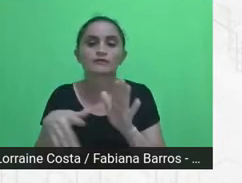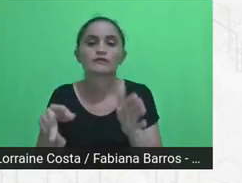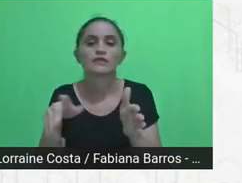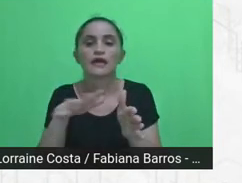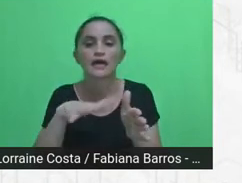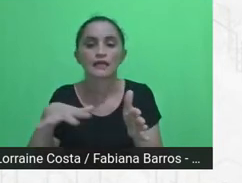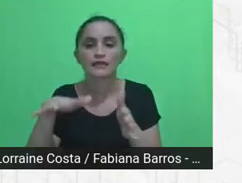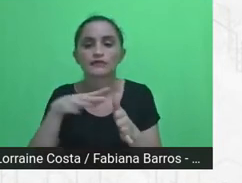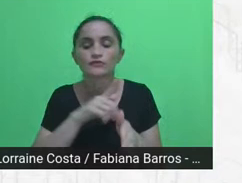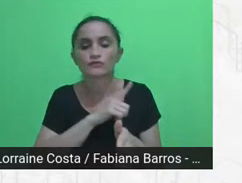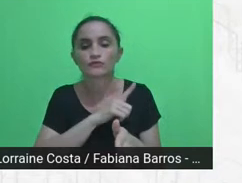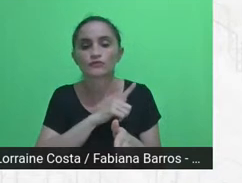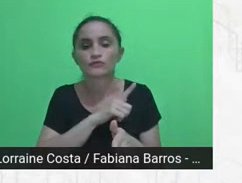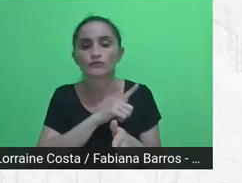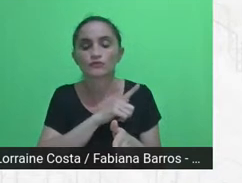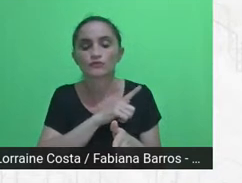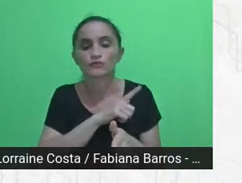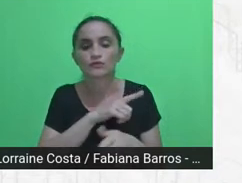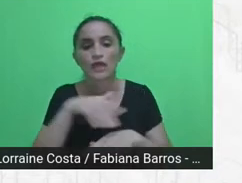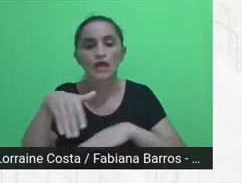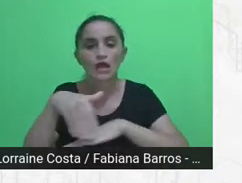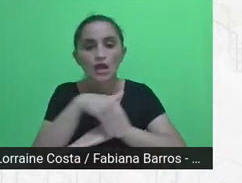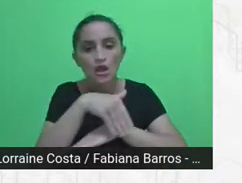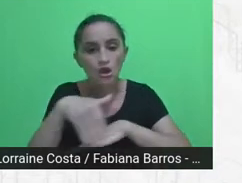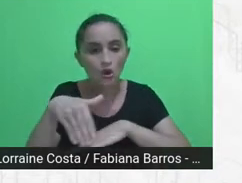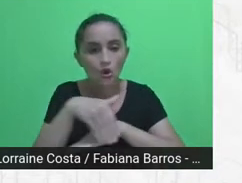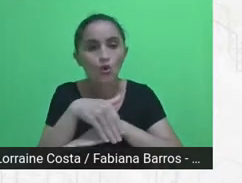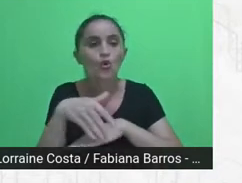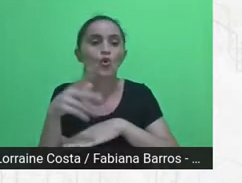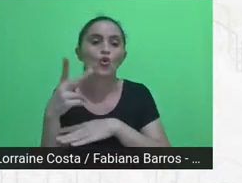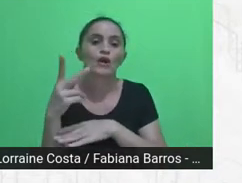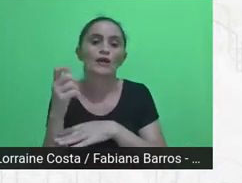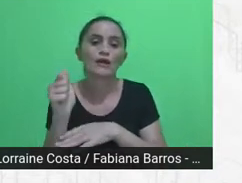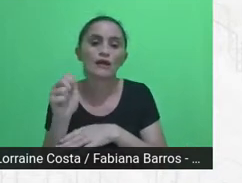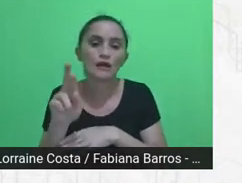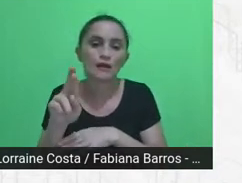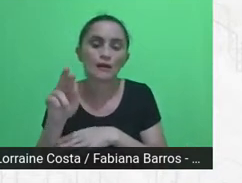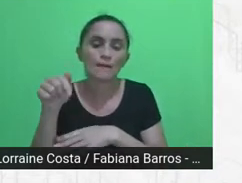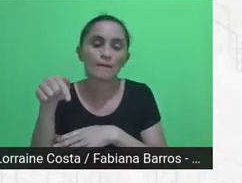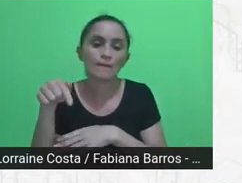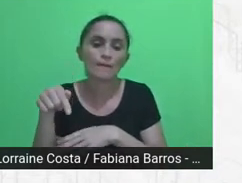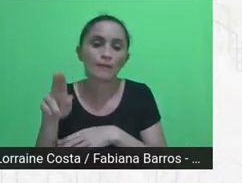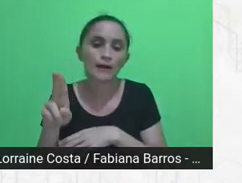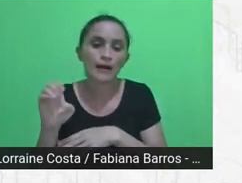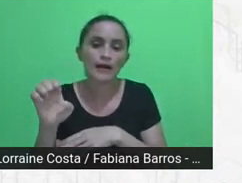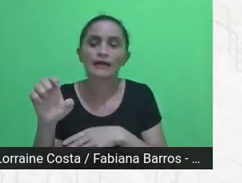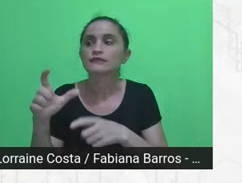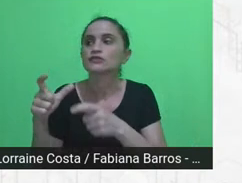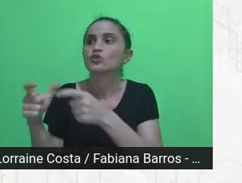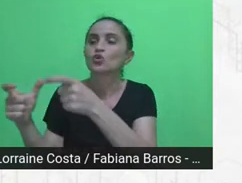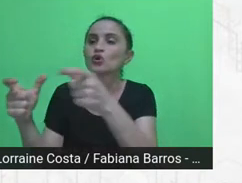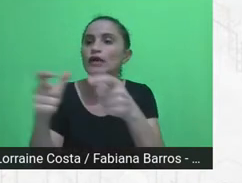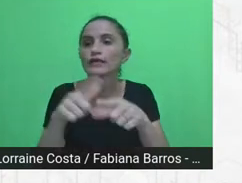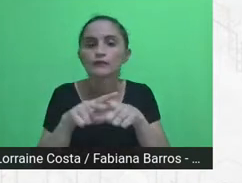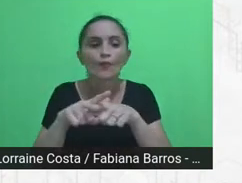desde a rua aos parques, aos espaços vazios, às